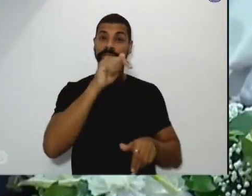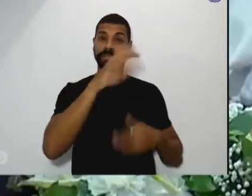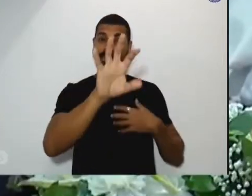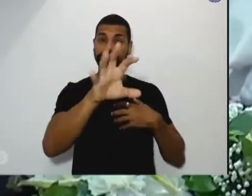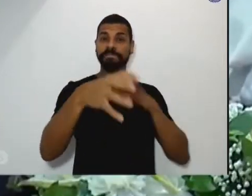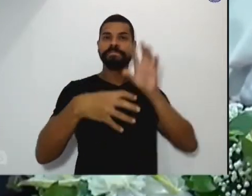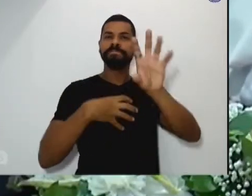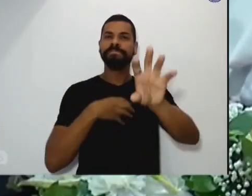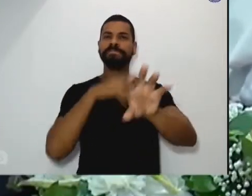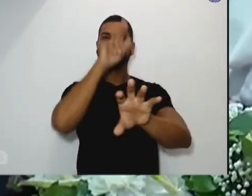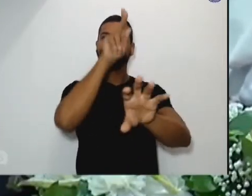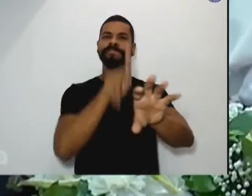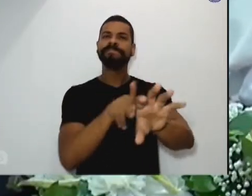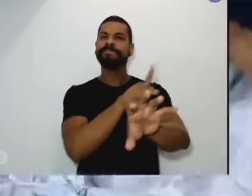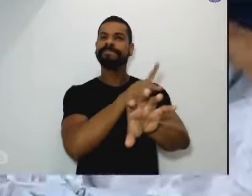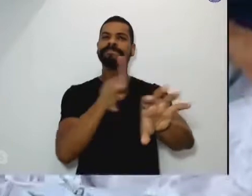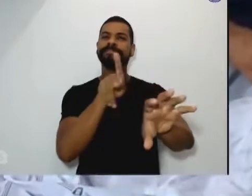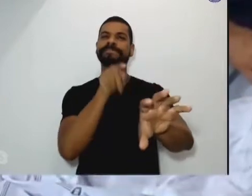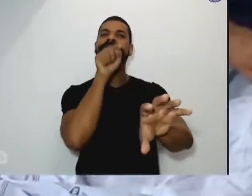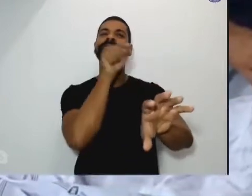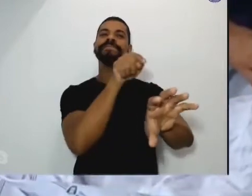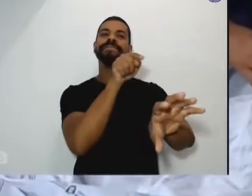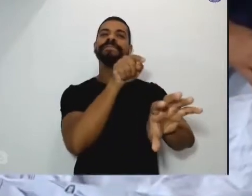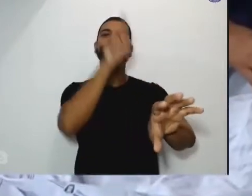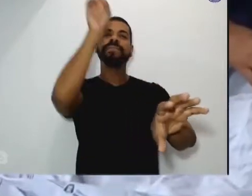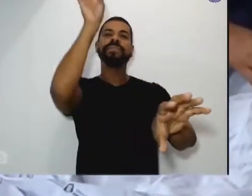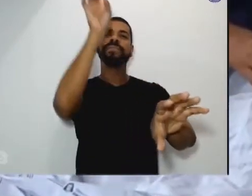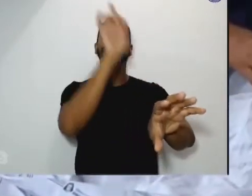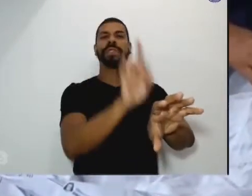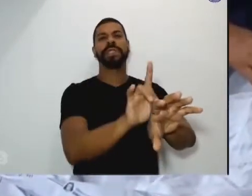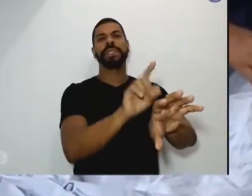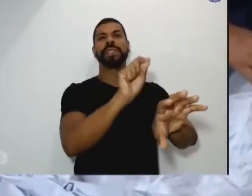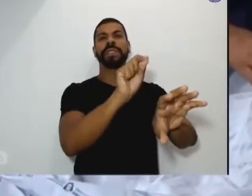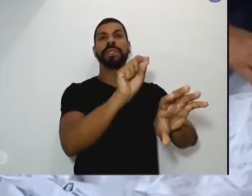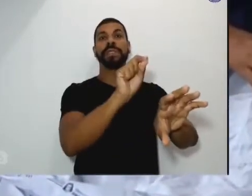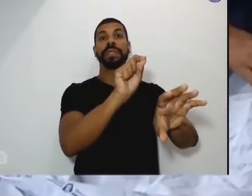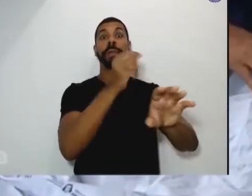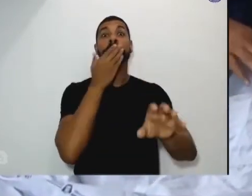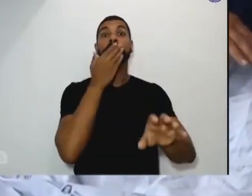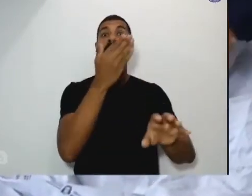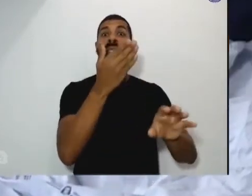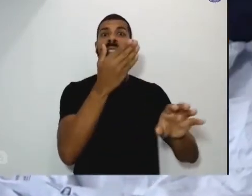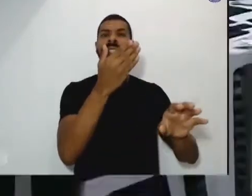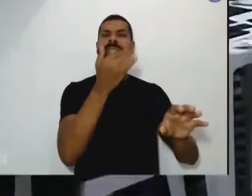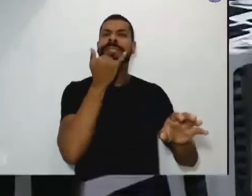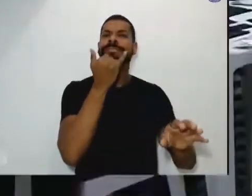é a própria linguagem divina que clama por justiça e solidariedade.